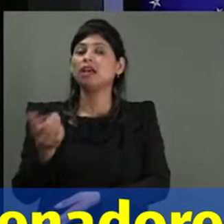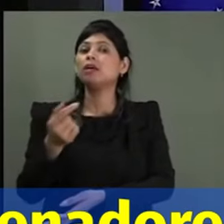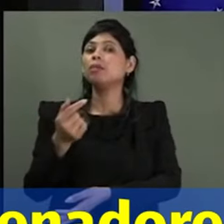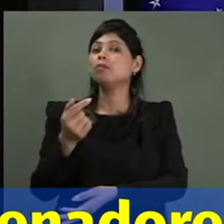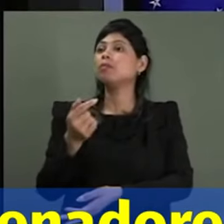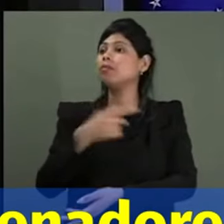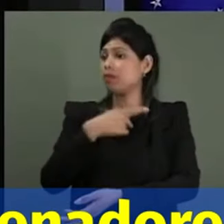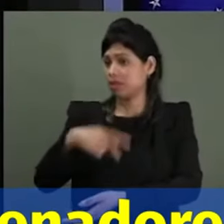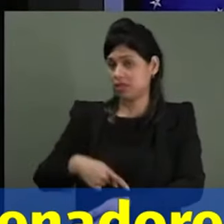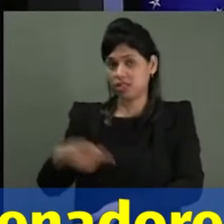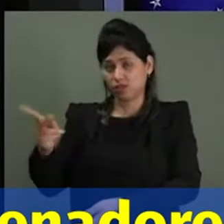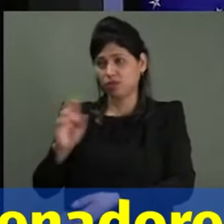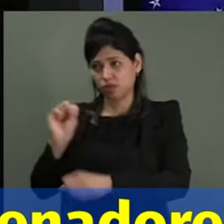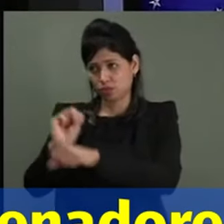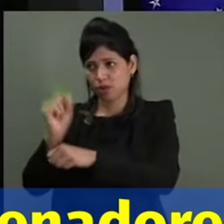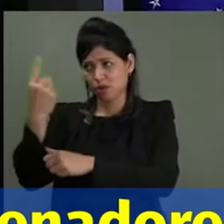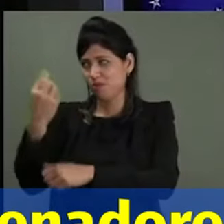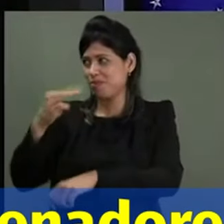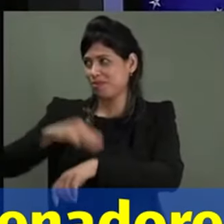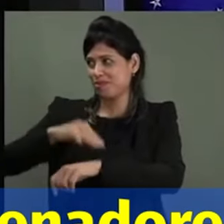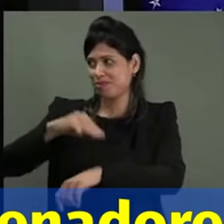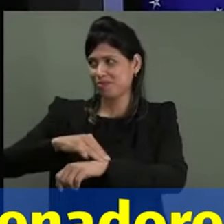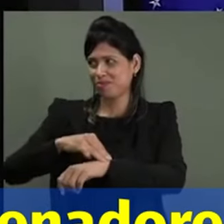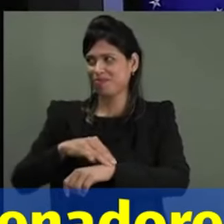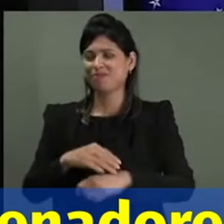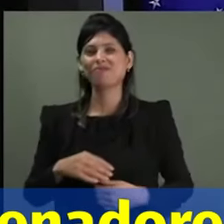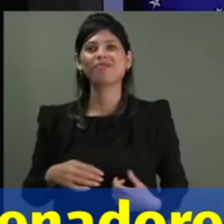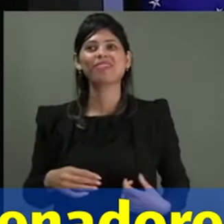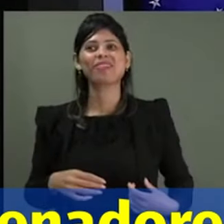se o senhor me der mais um minuto, eu quero mostrar